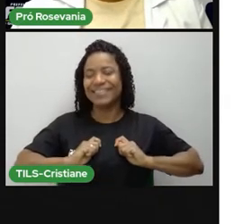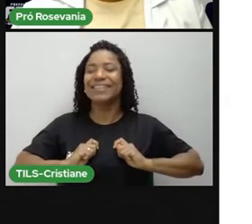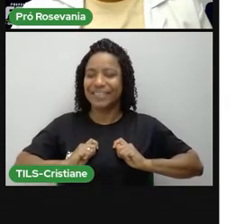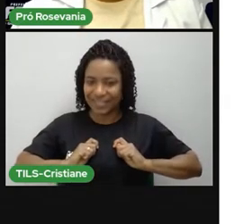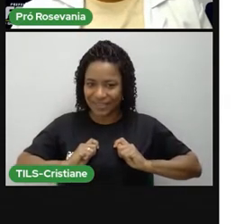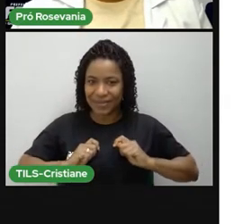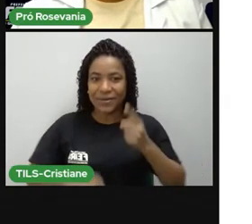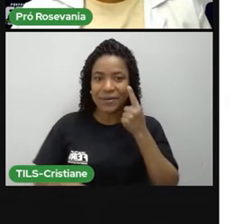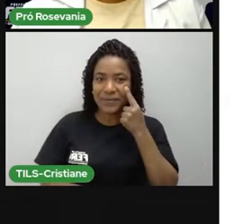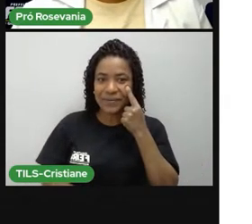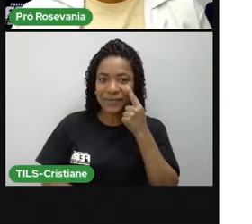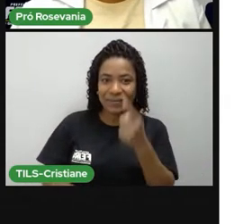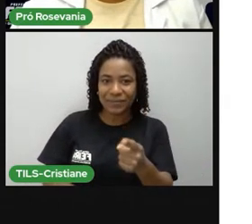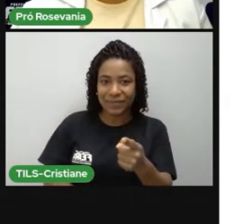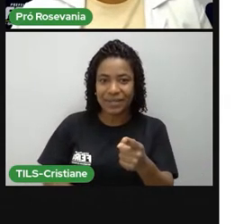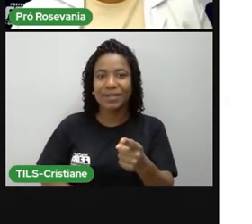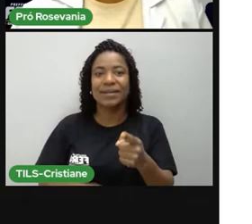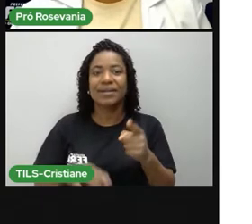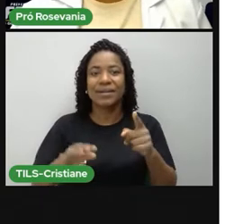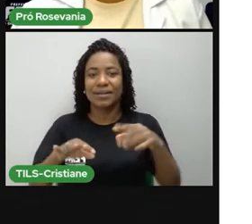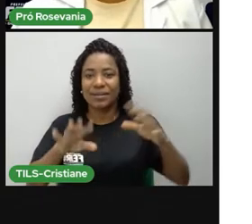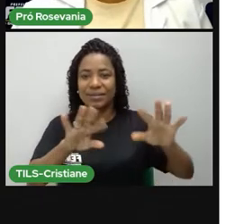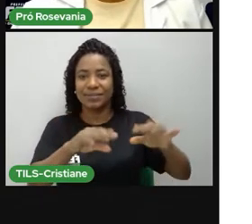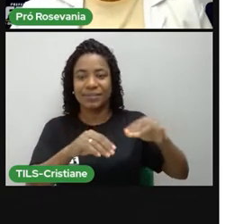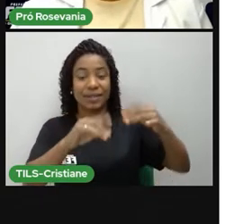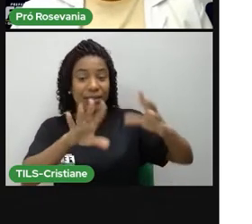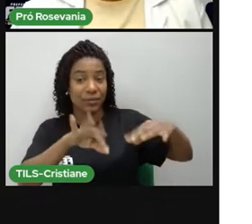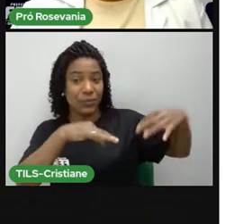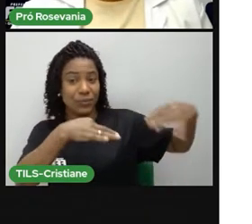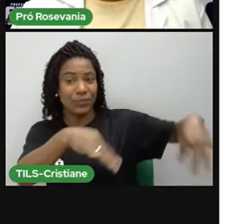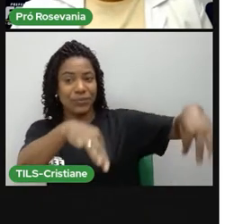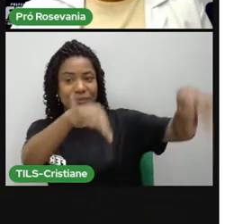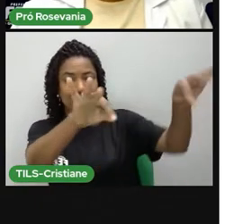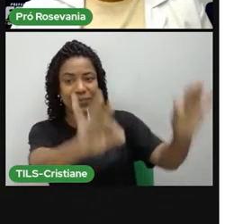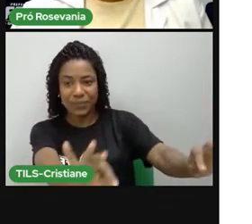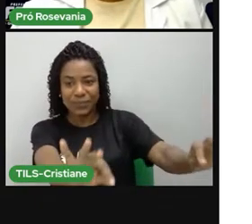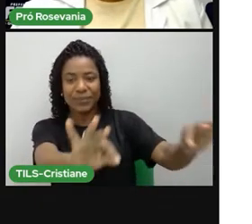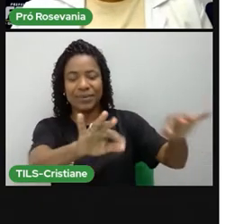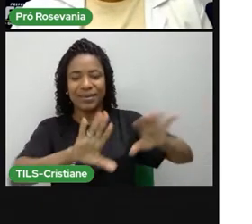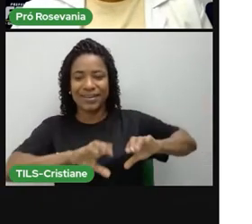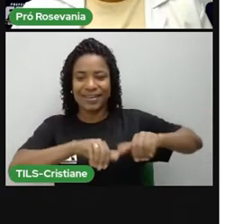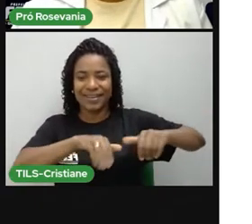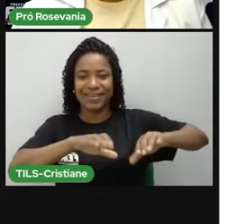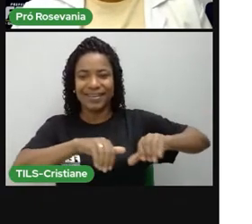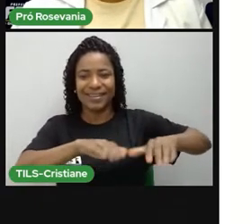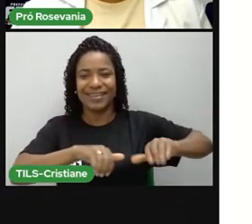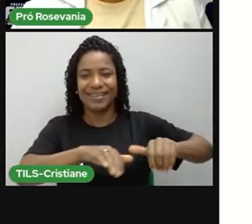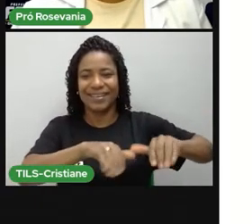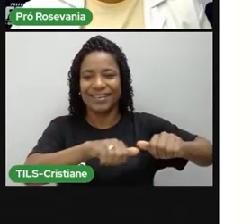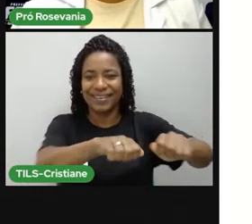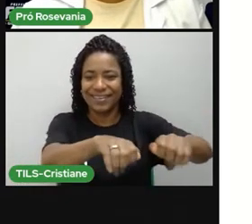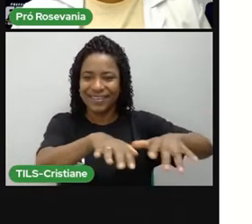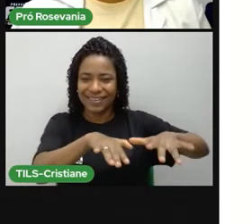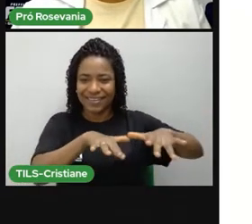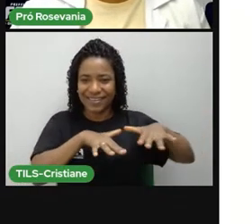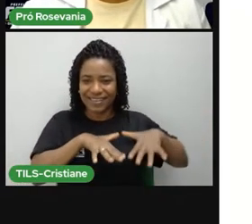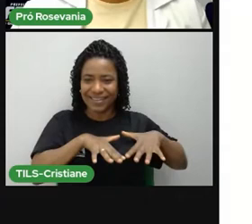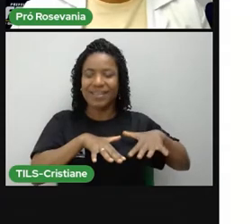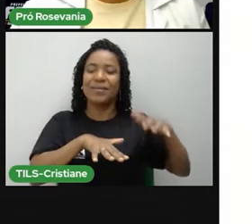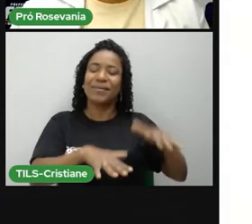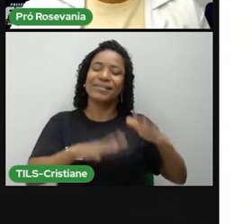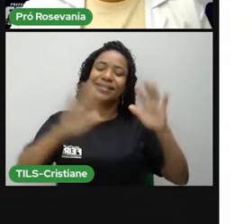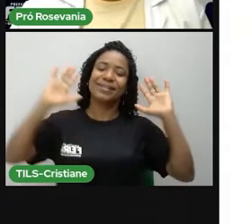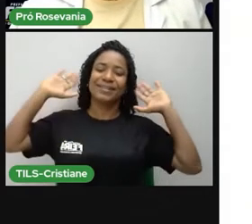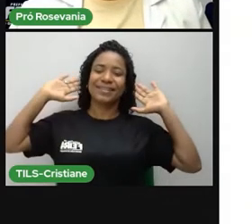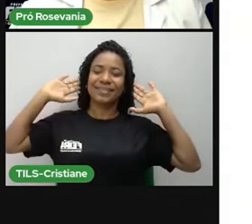aqui uma esteira, desculpa, já estou até trocando o nome, uma aqui em cima, né, uma esteira que a gente bota também para poder, né, descansar ou